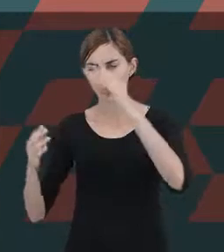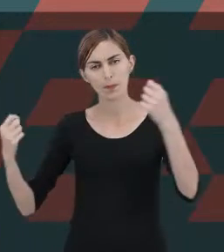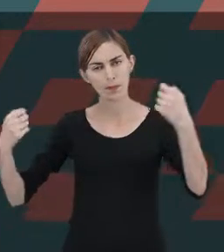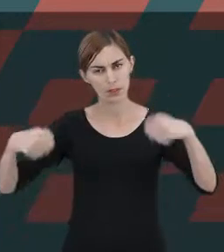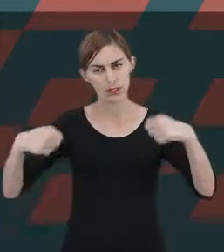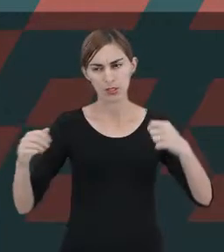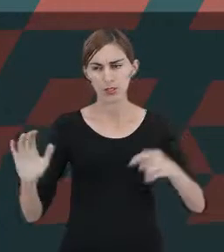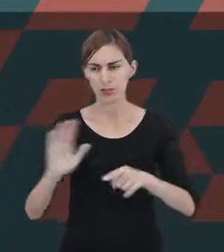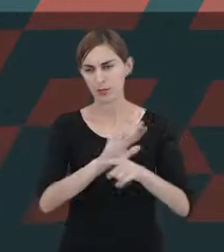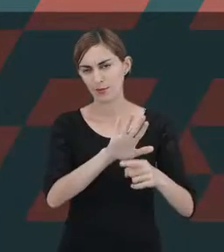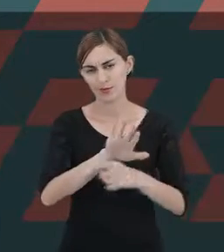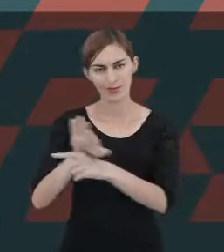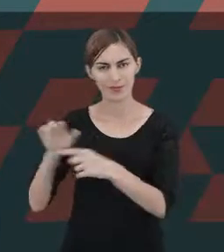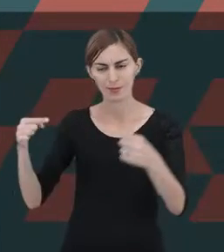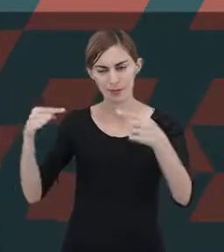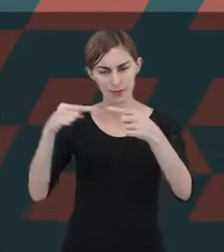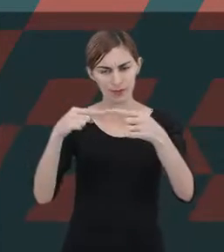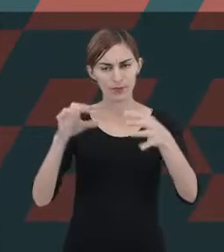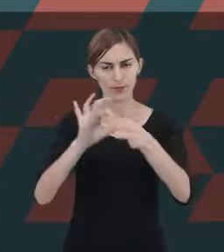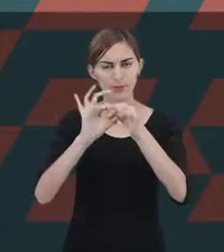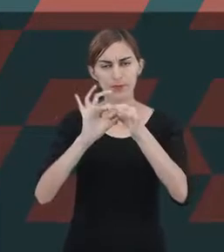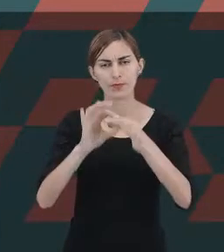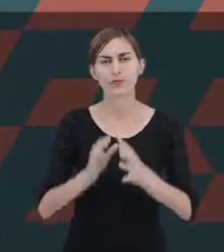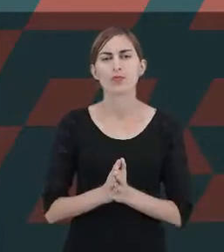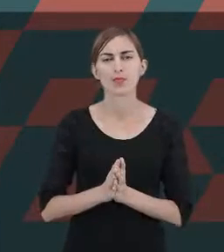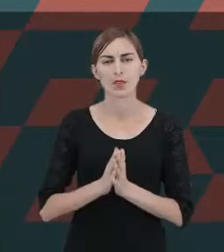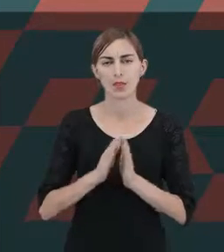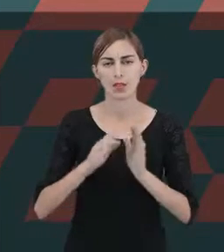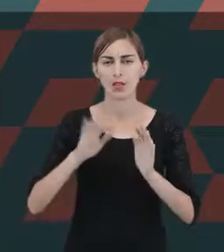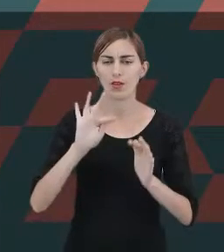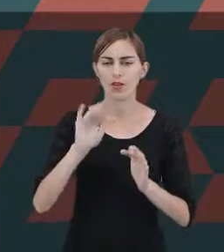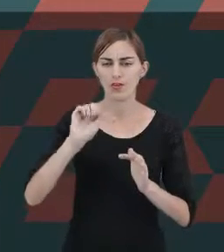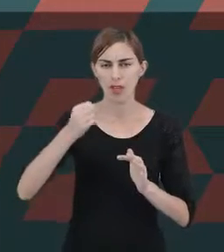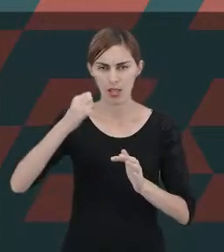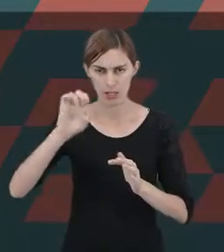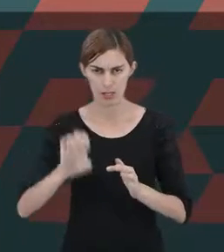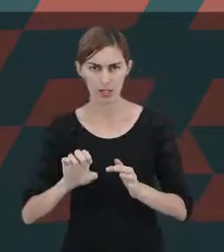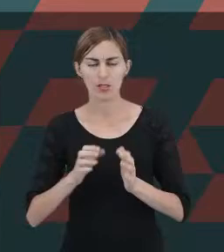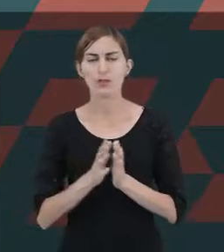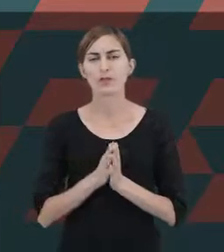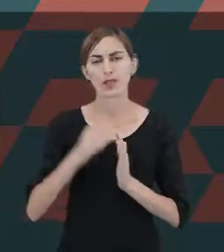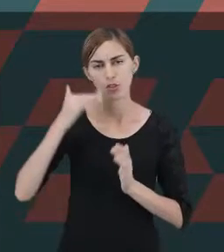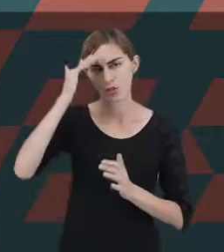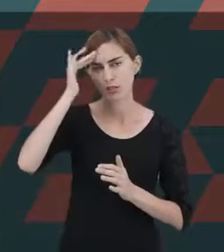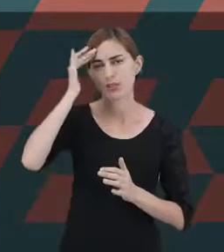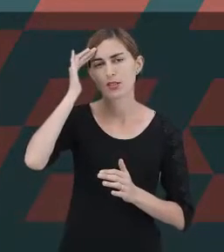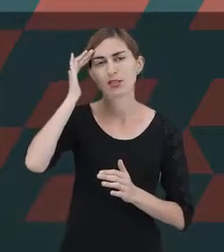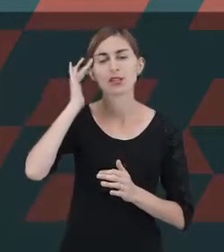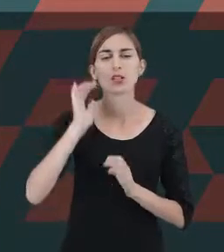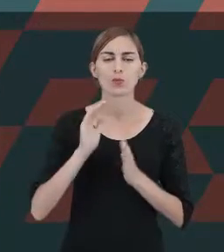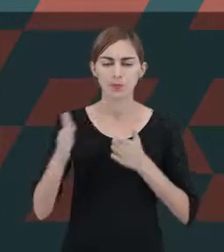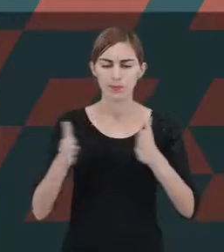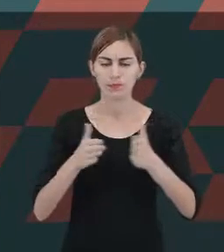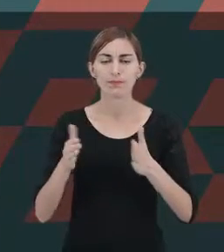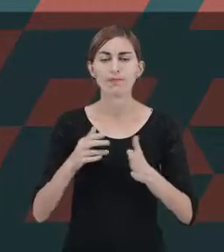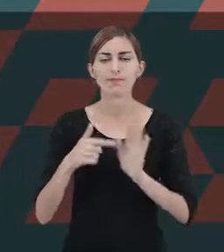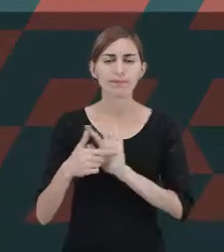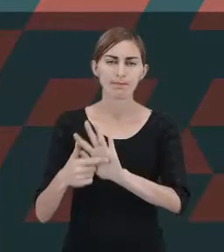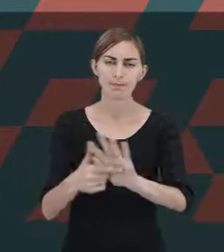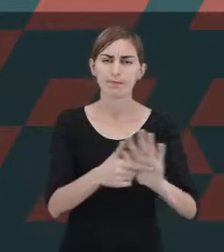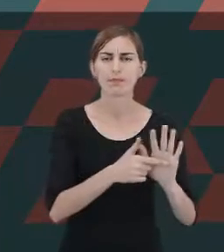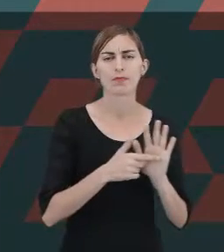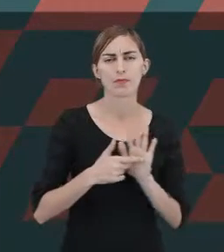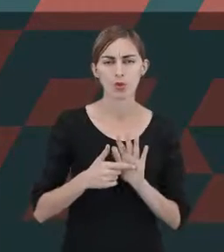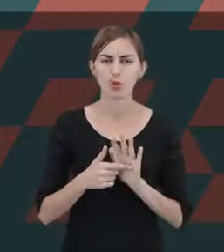ocorra. Na estrutura de fases Ballonianas, nós entendemos que ele traz uma série de